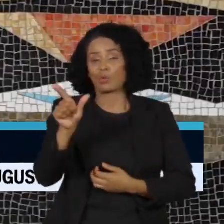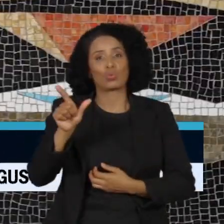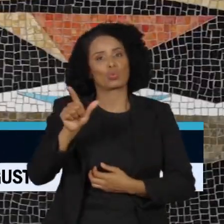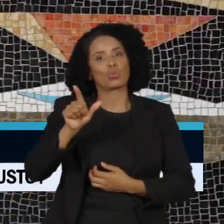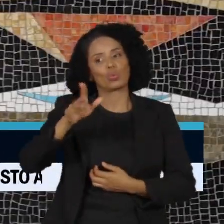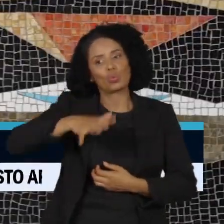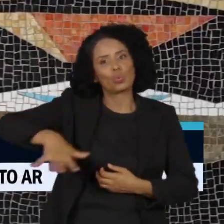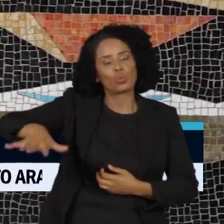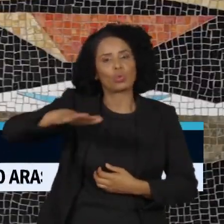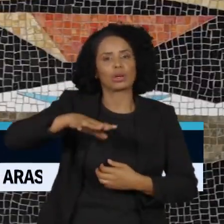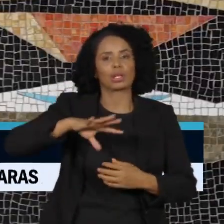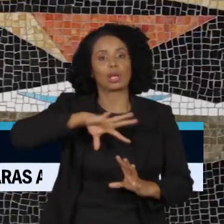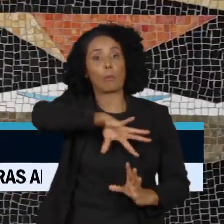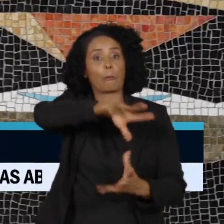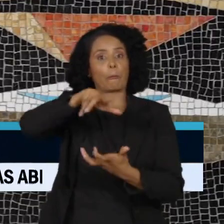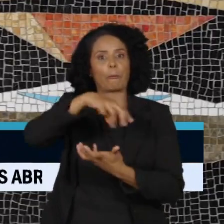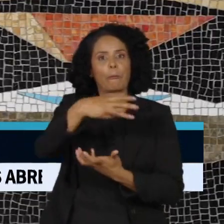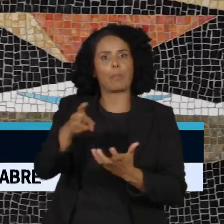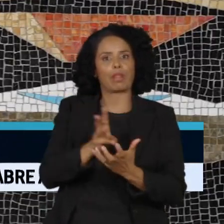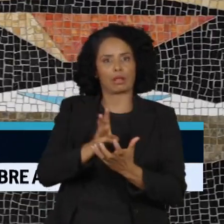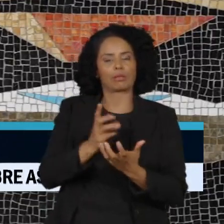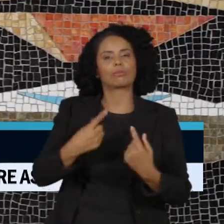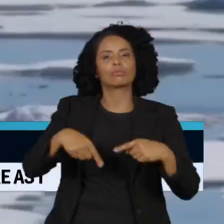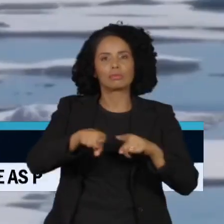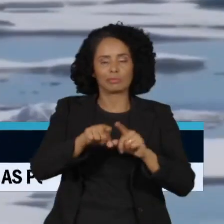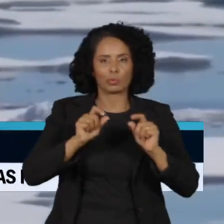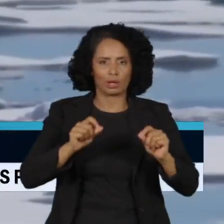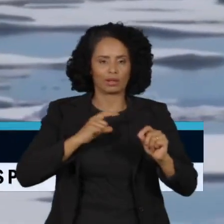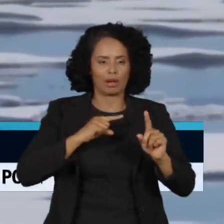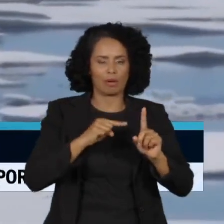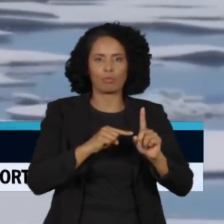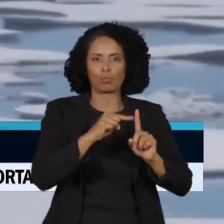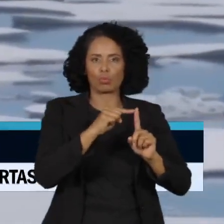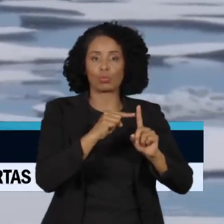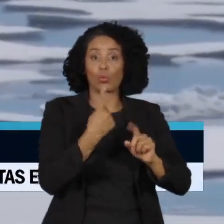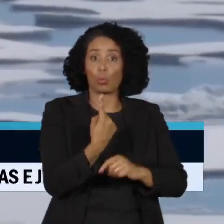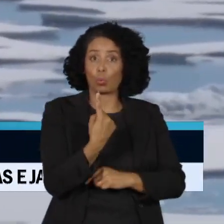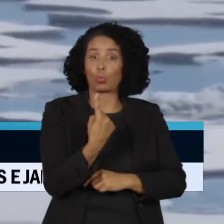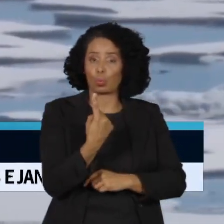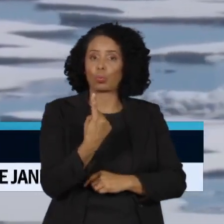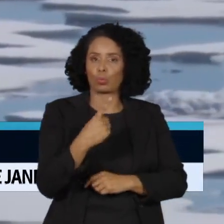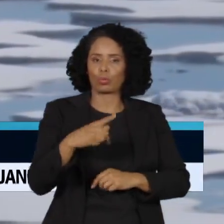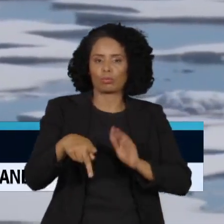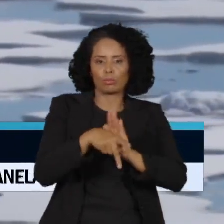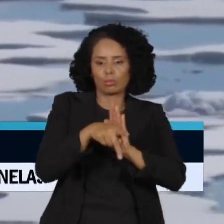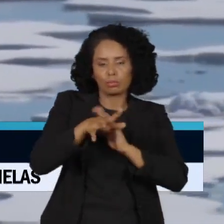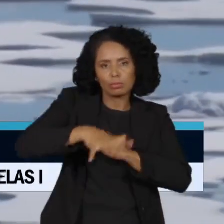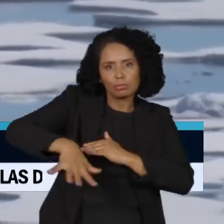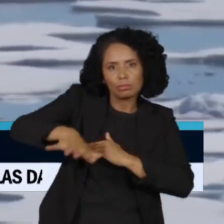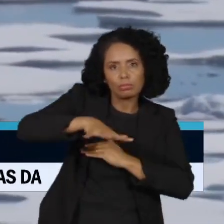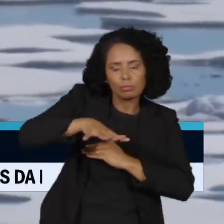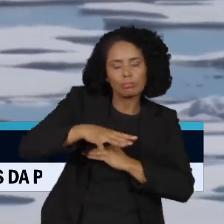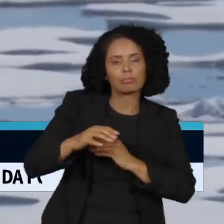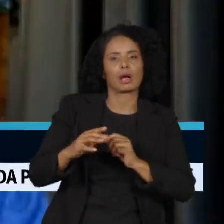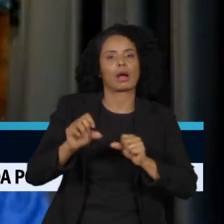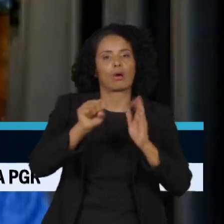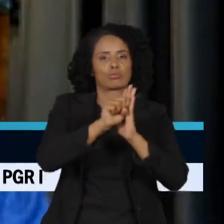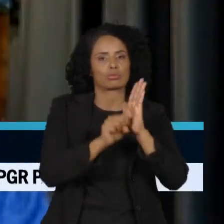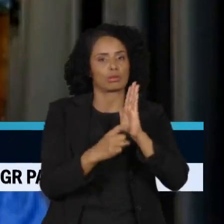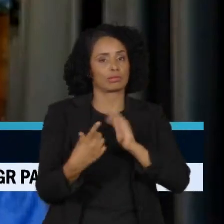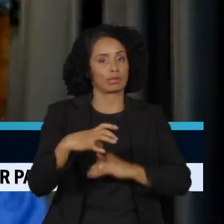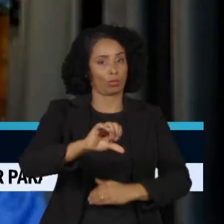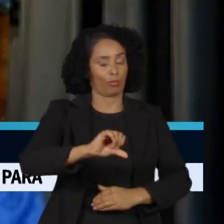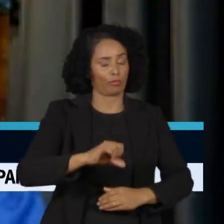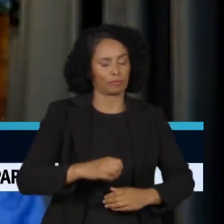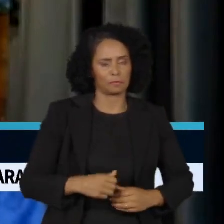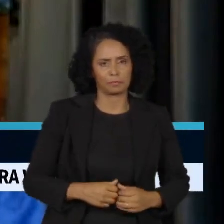temperatura global em 2022 ficou um grau acima dos níveis pré-industriais do século XIX. Não